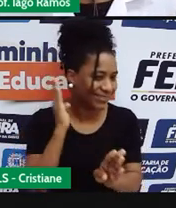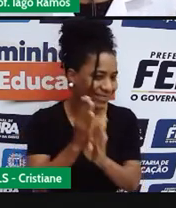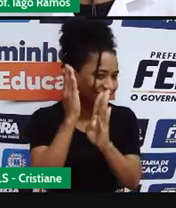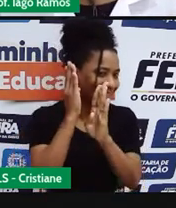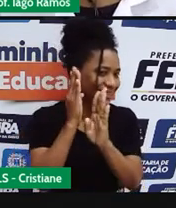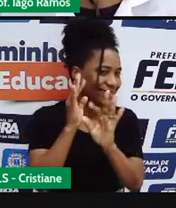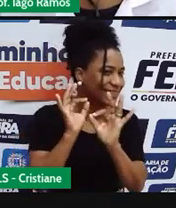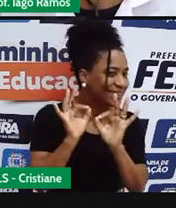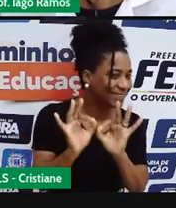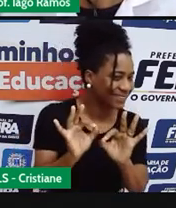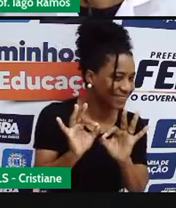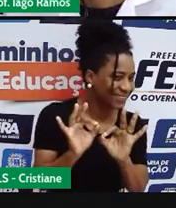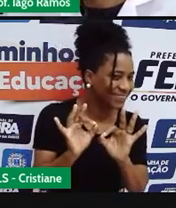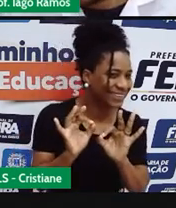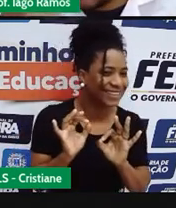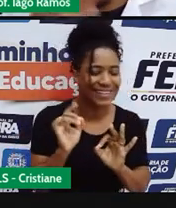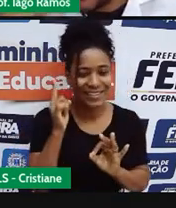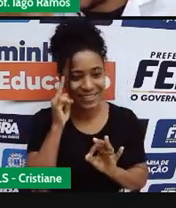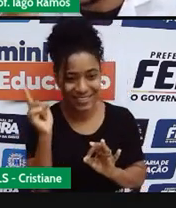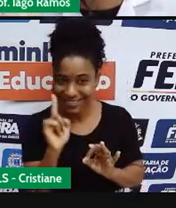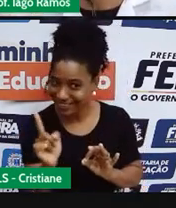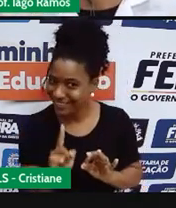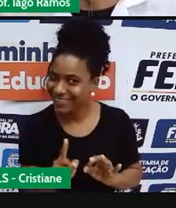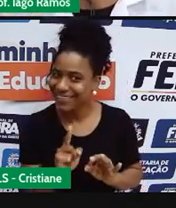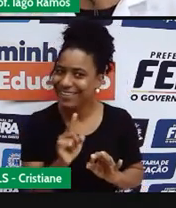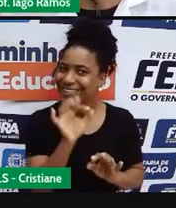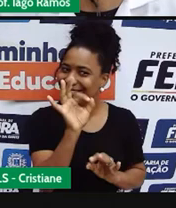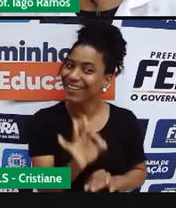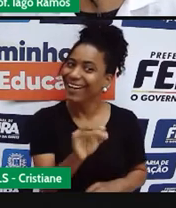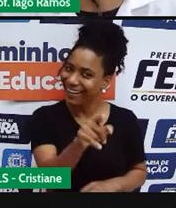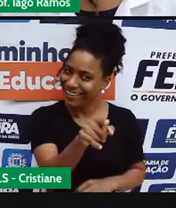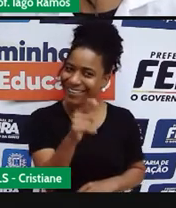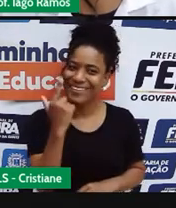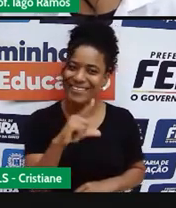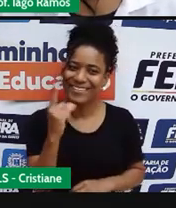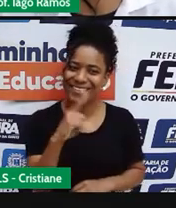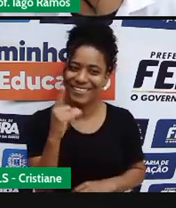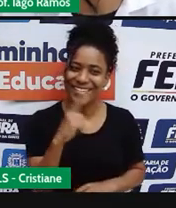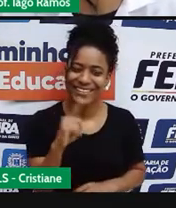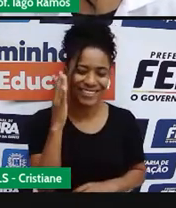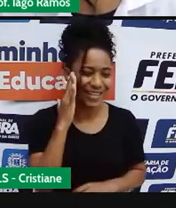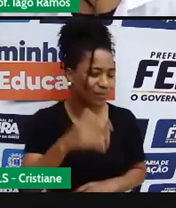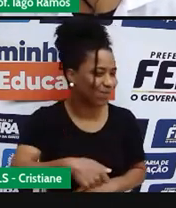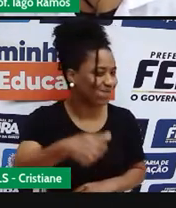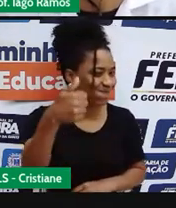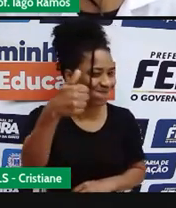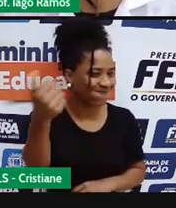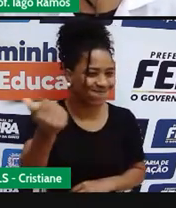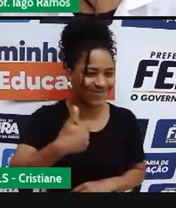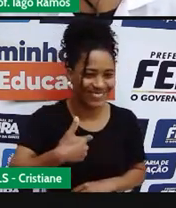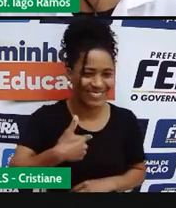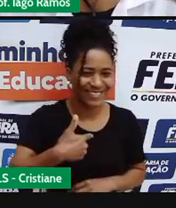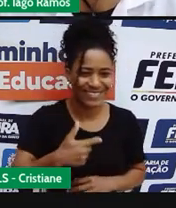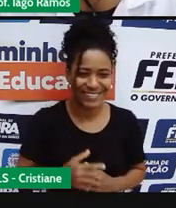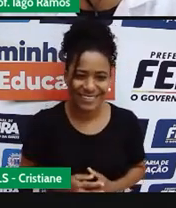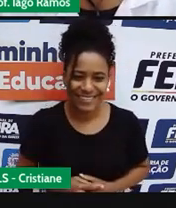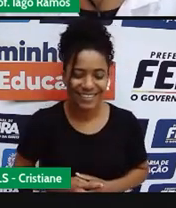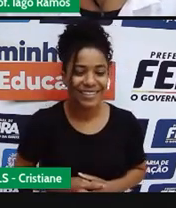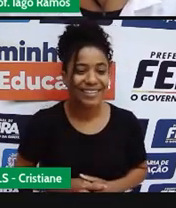certeza, né? Na verdade, eu tenho certeza que você chegou na conclusão muito mais rápido do que eu. Professor,